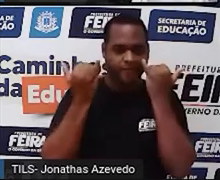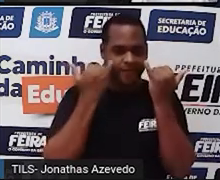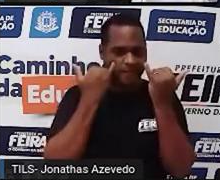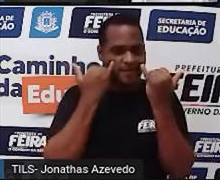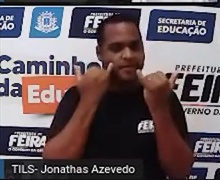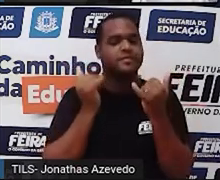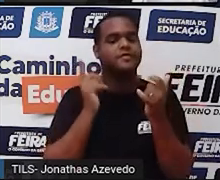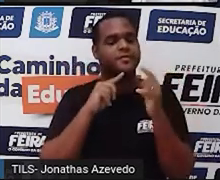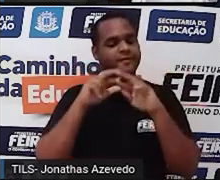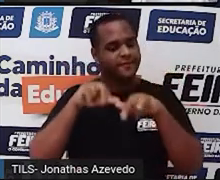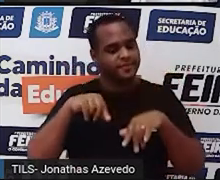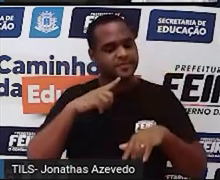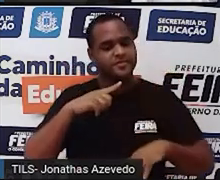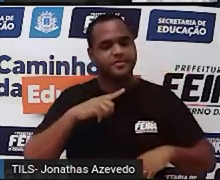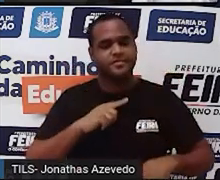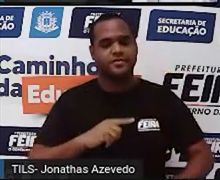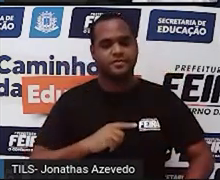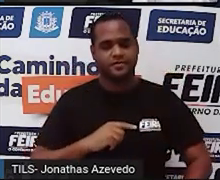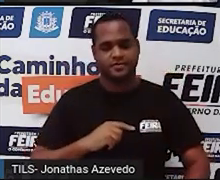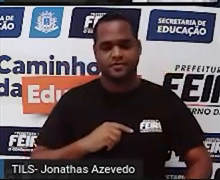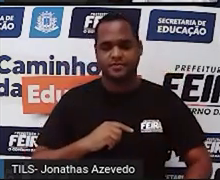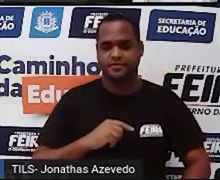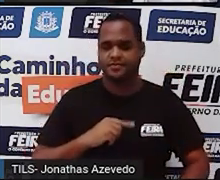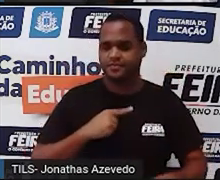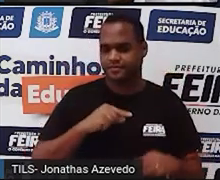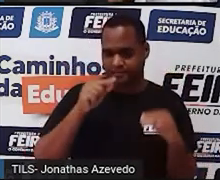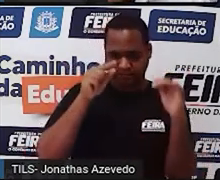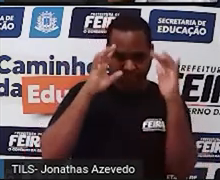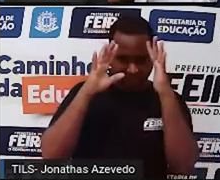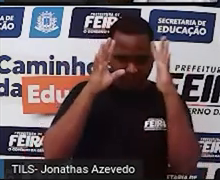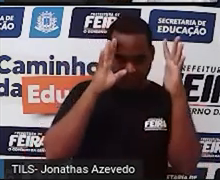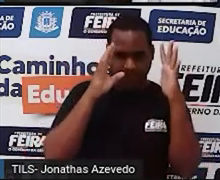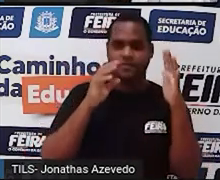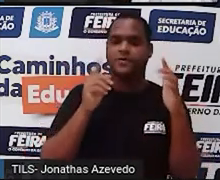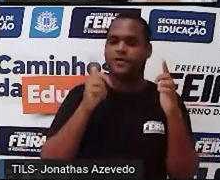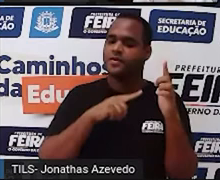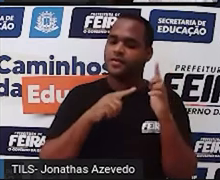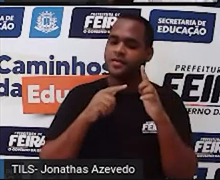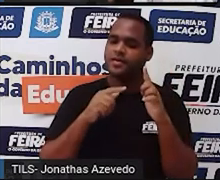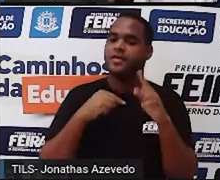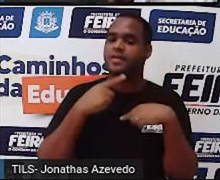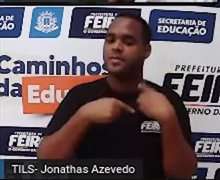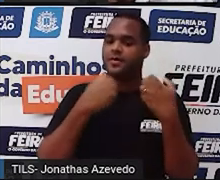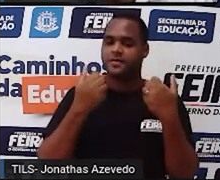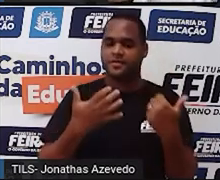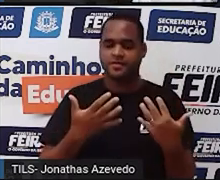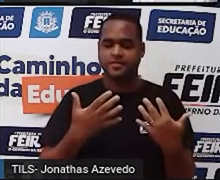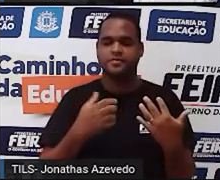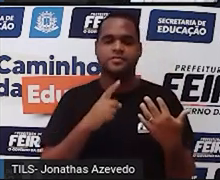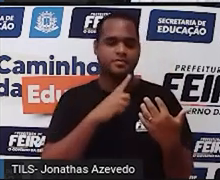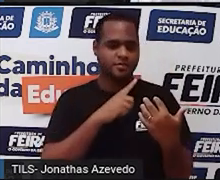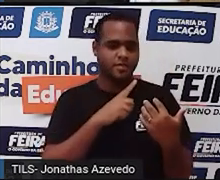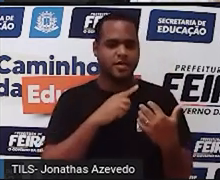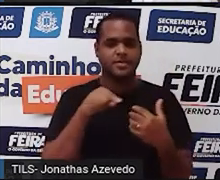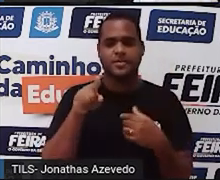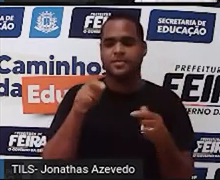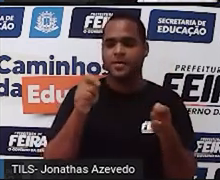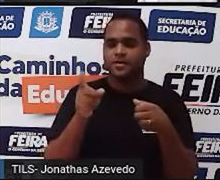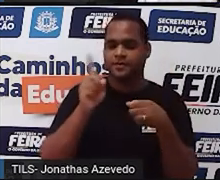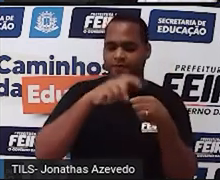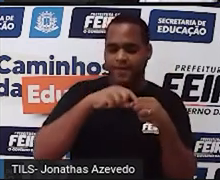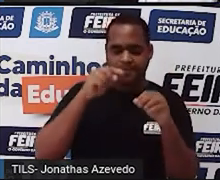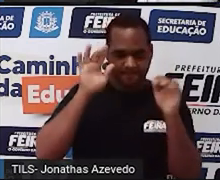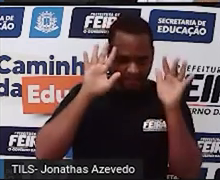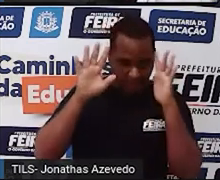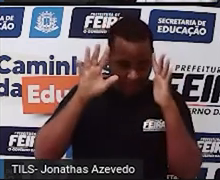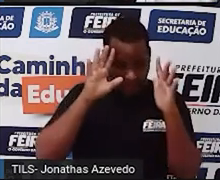recebeu até aqui. Tá? Então, faz esse momento de pausa. depois desse momento de pausa, a gente volta a